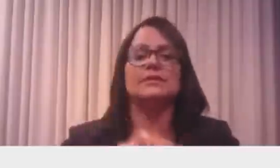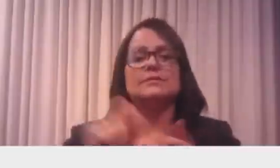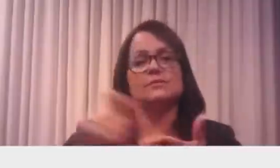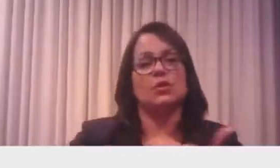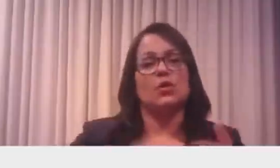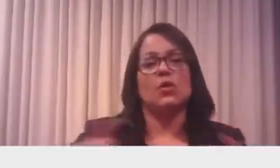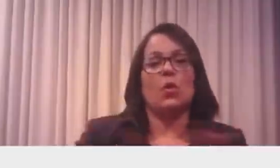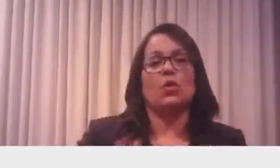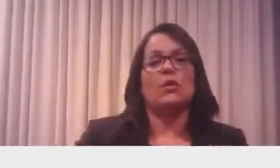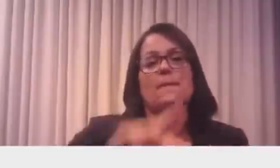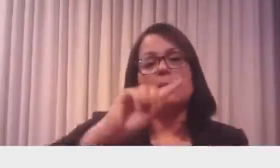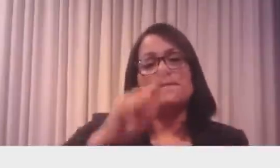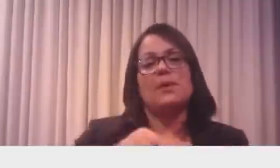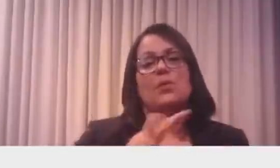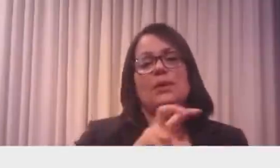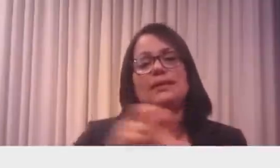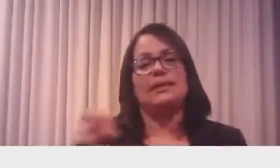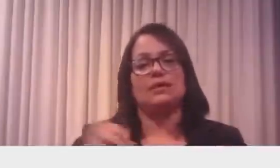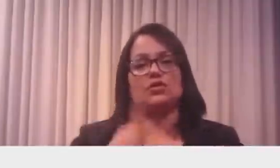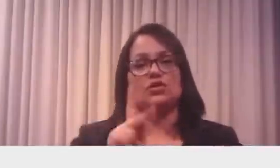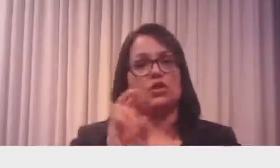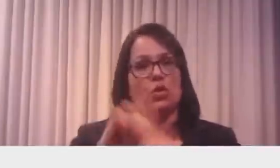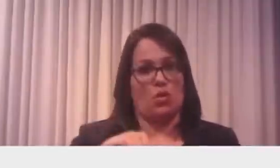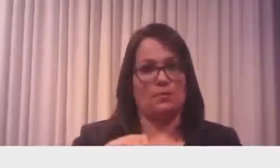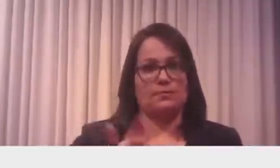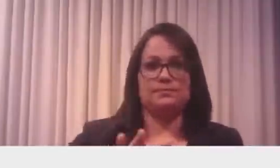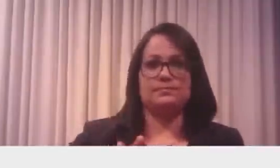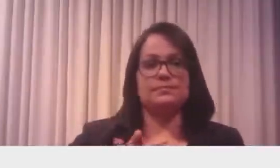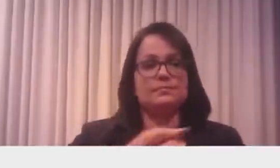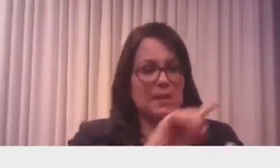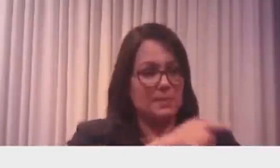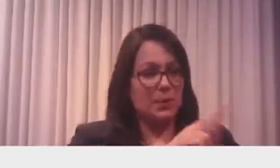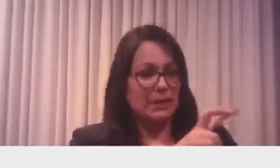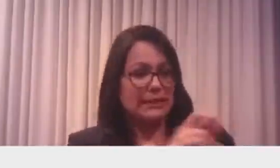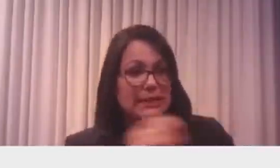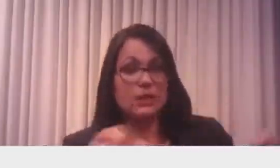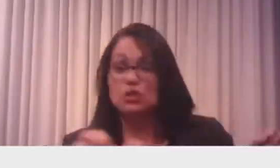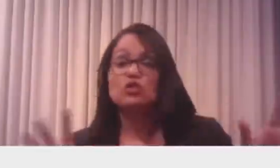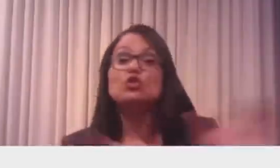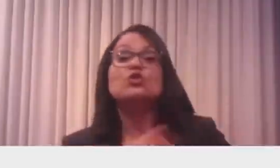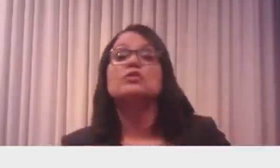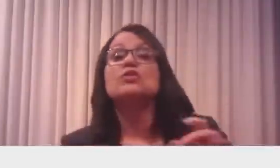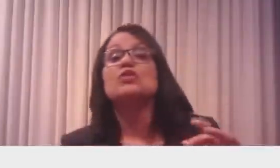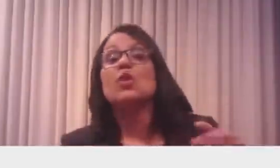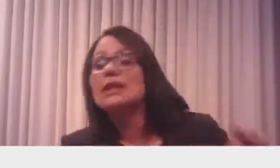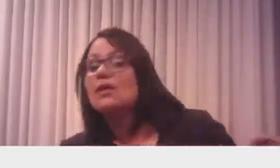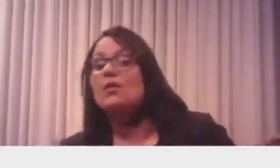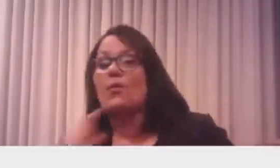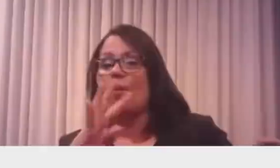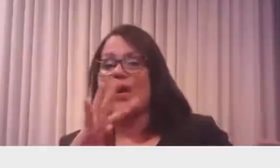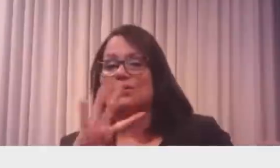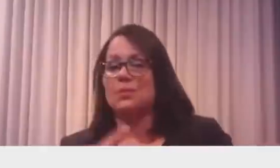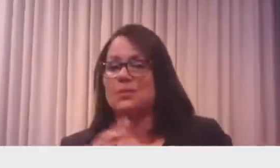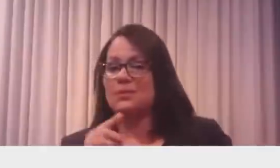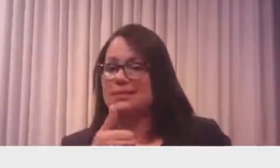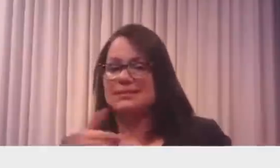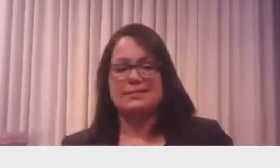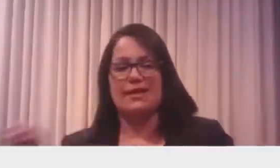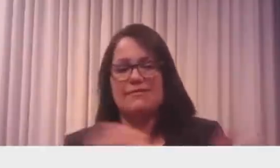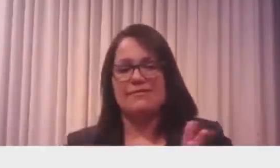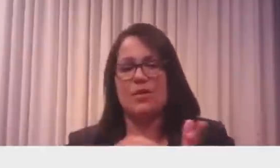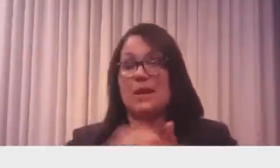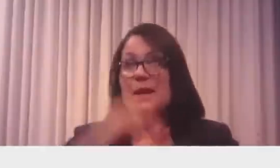.500 quilômetros, num total de 4.100, que faltava para ligar o posto de Itaquí, no Maranhão, até